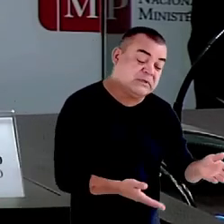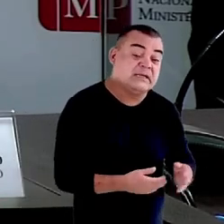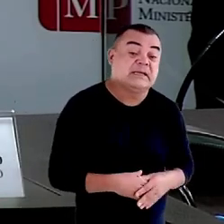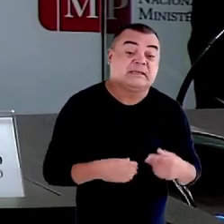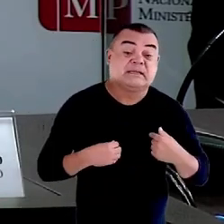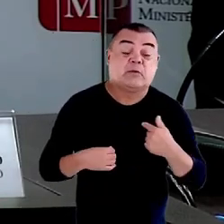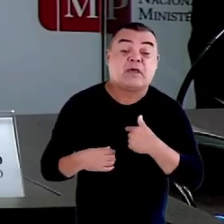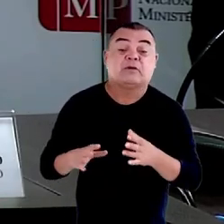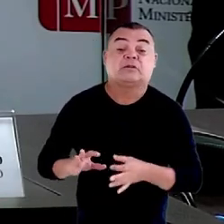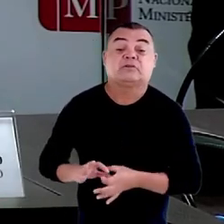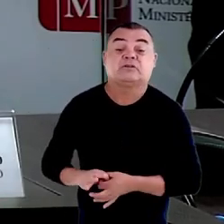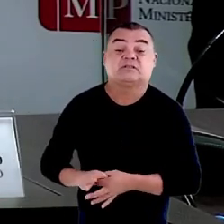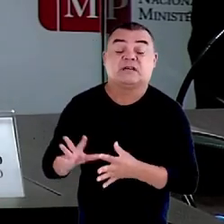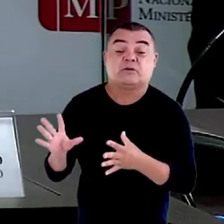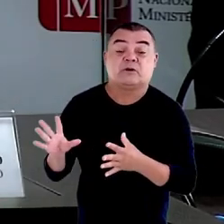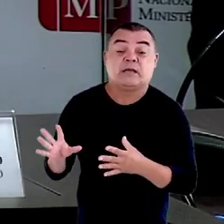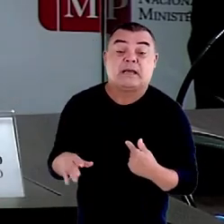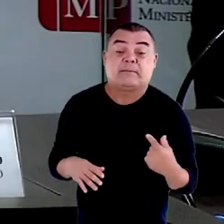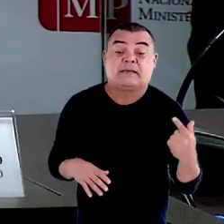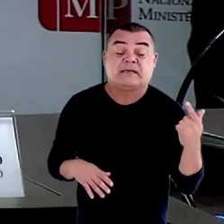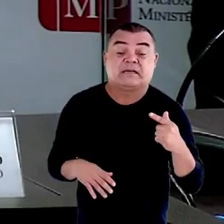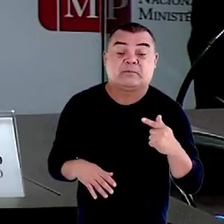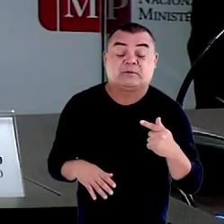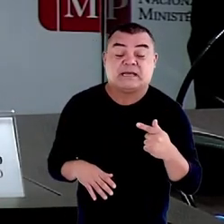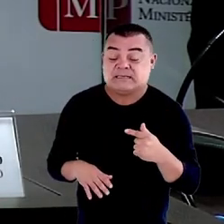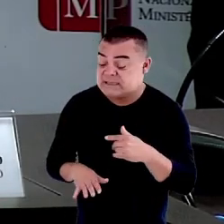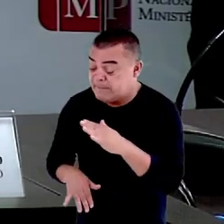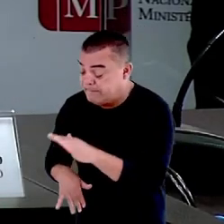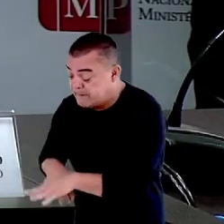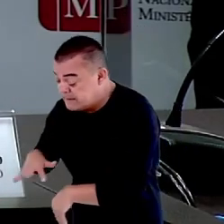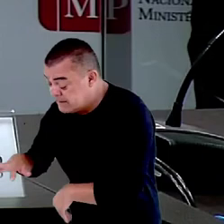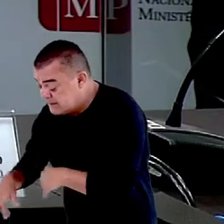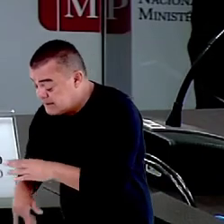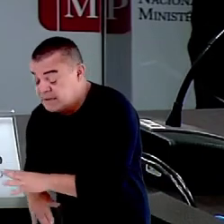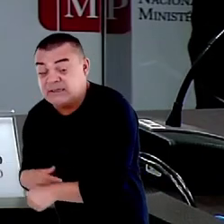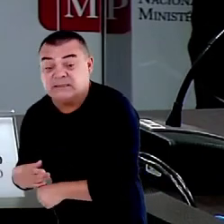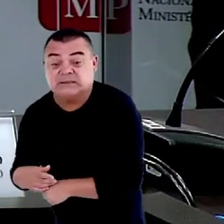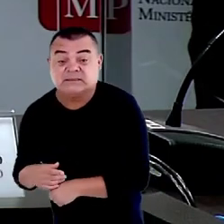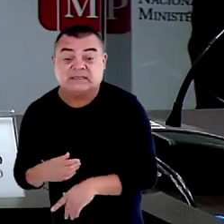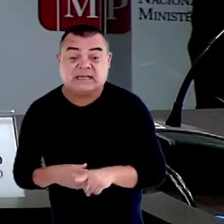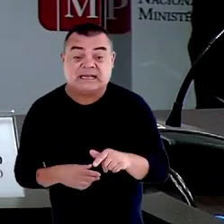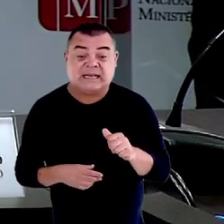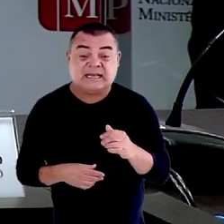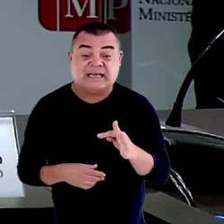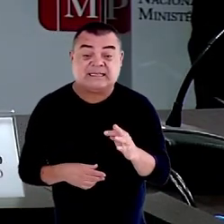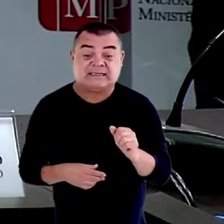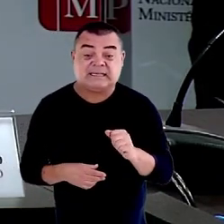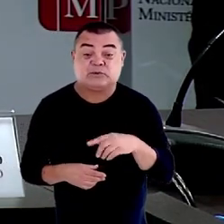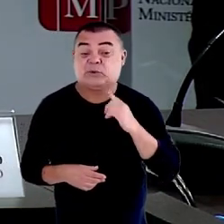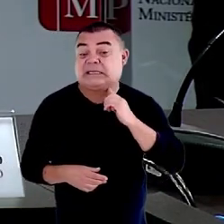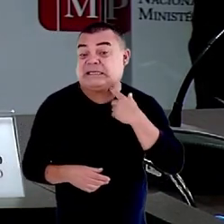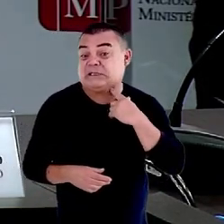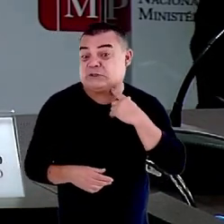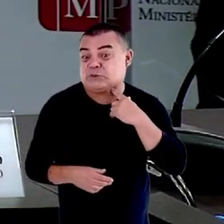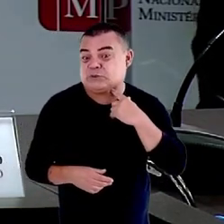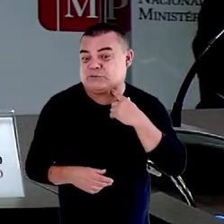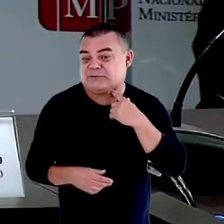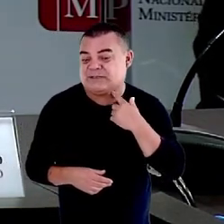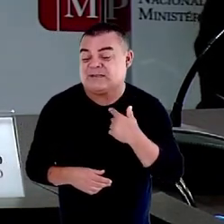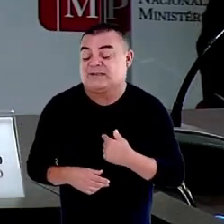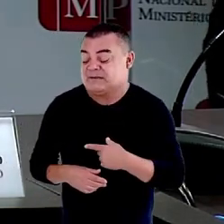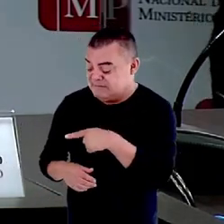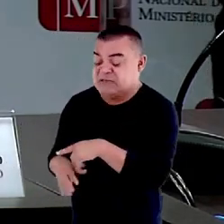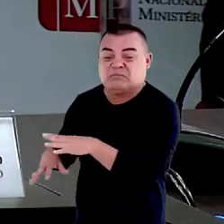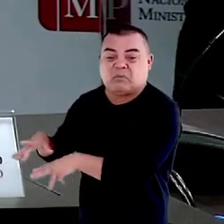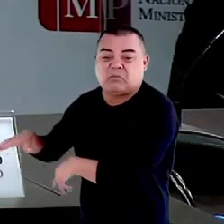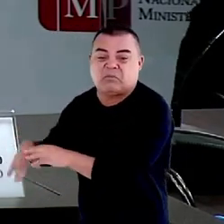ele para que pudesse revirar a lata de lixo que fica na porta da quitanda e ele podia, como de